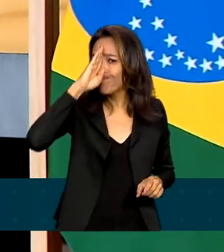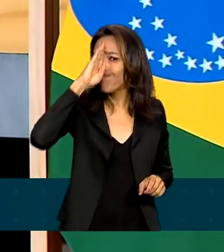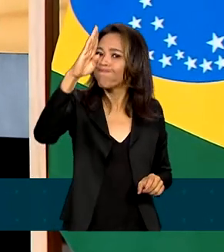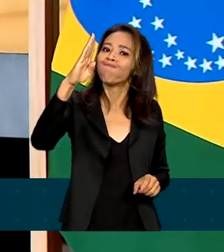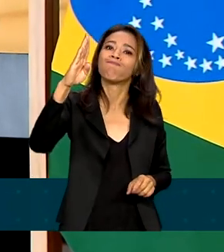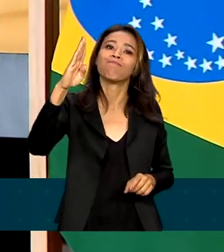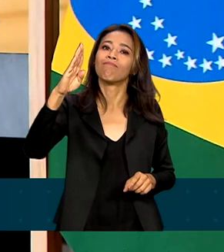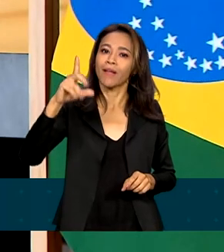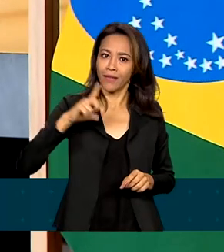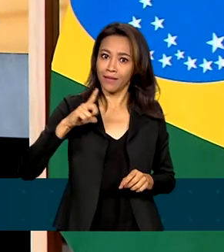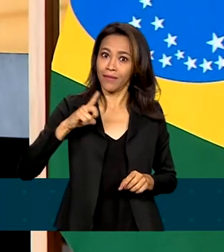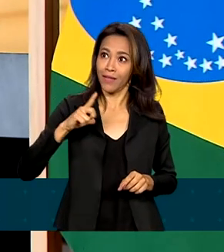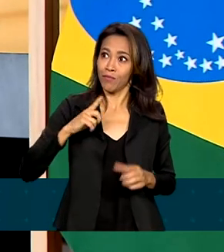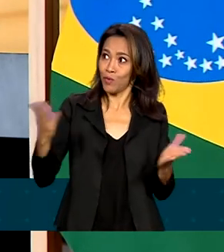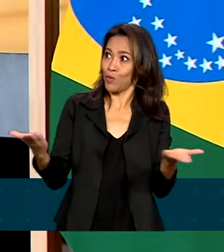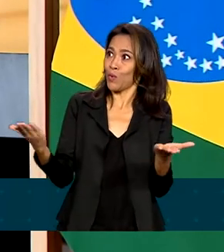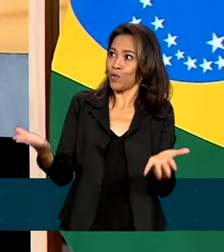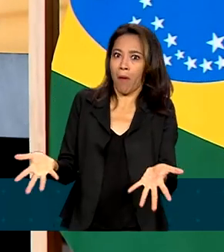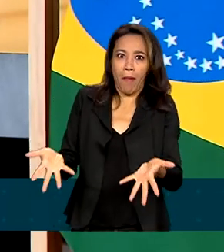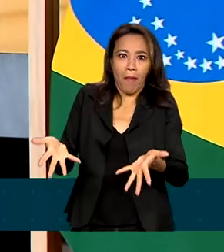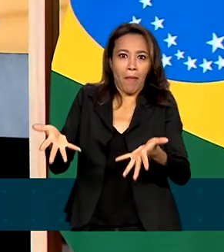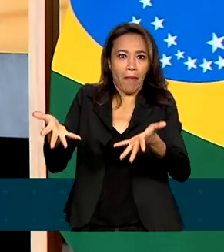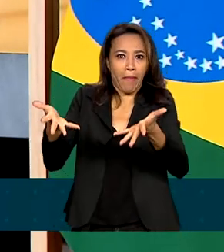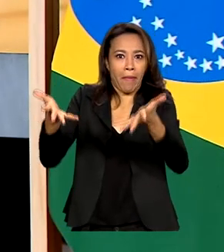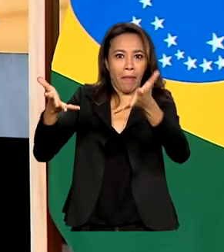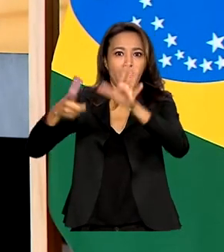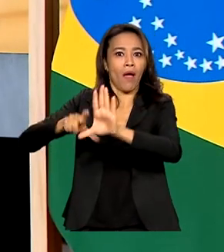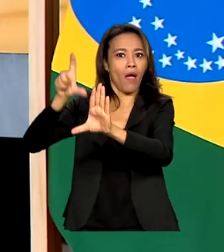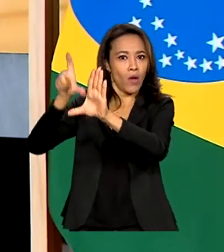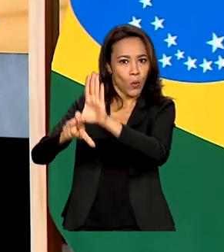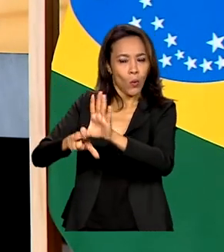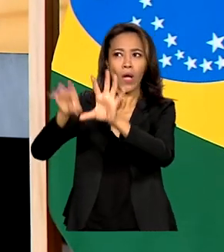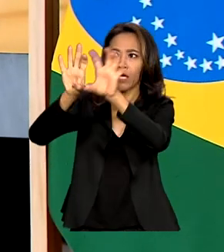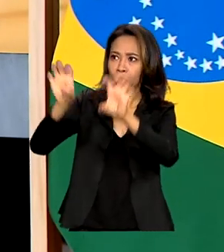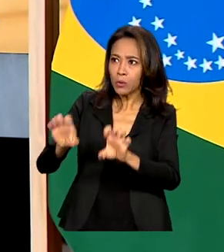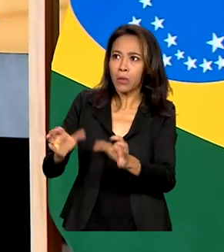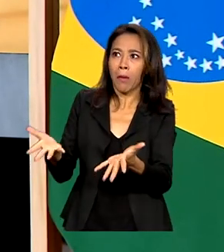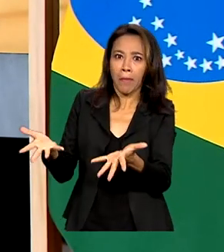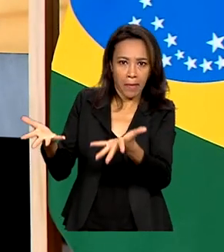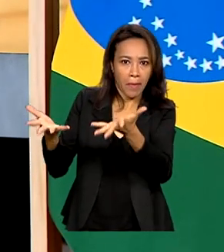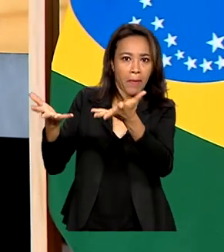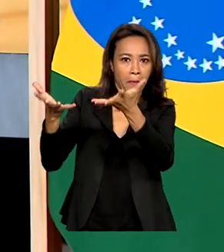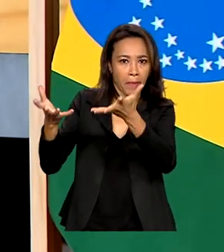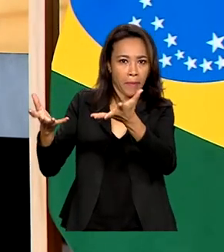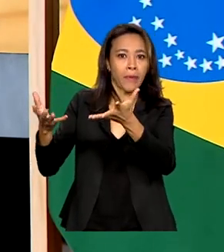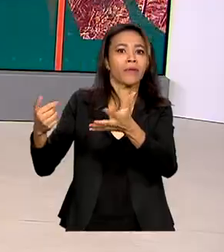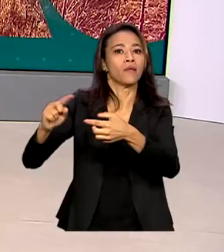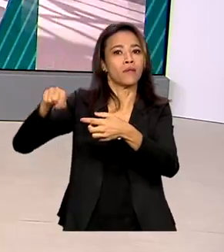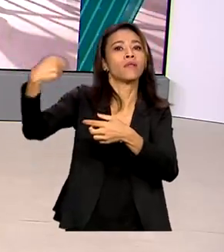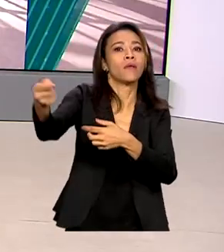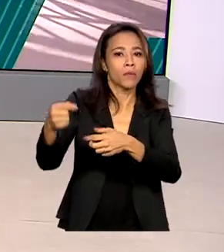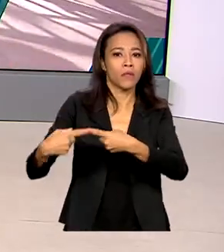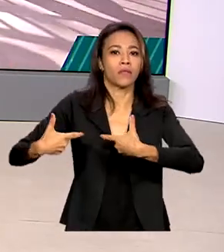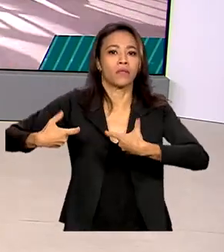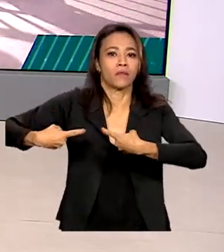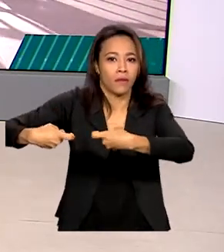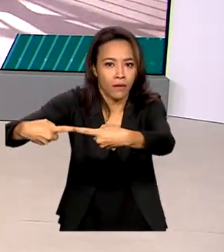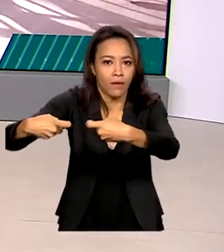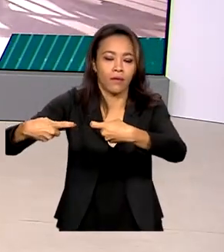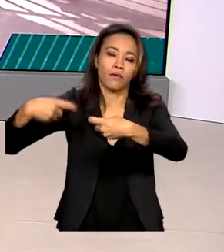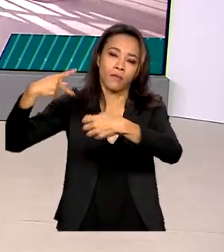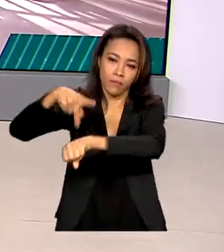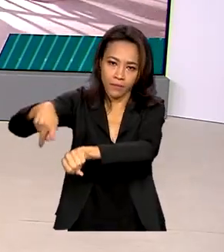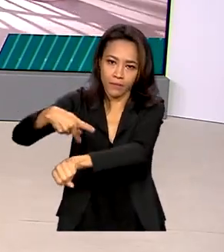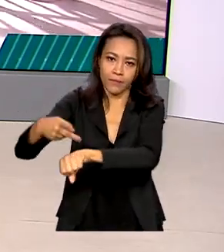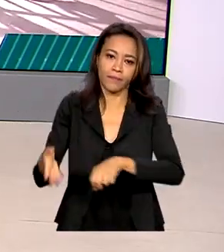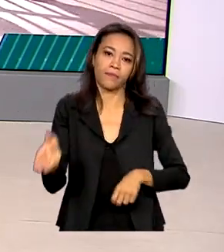termos Angola que temos hoje, as infraestruturas que conseguimos erguer depois da guerra em Angola. O governo